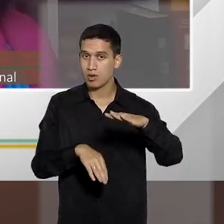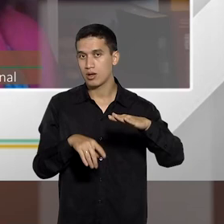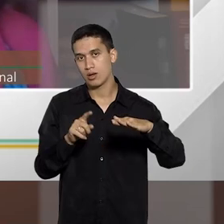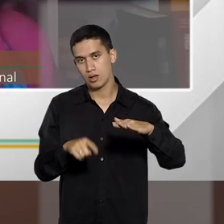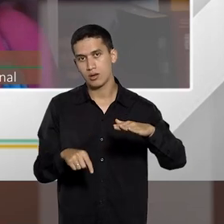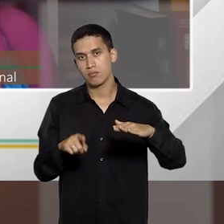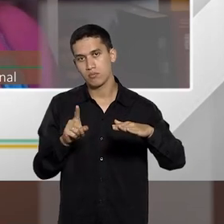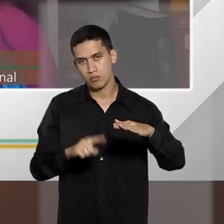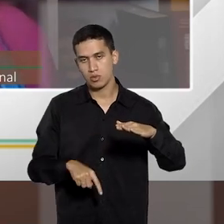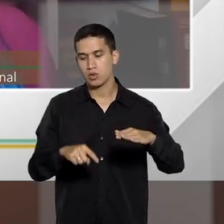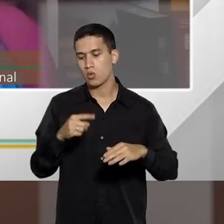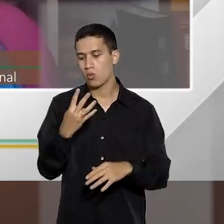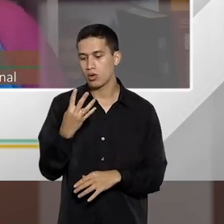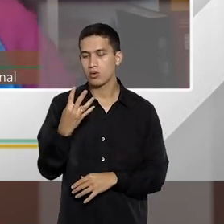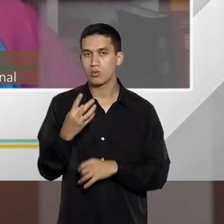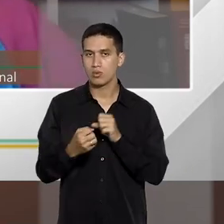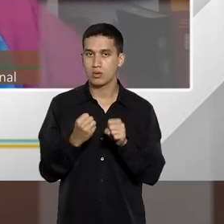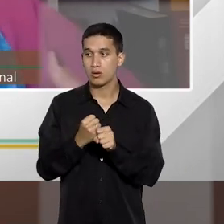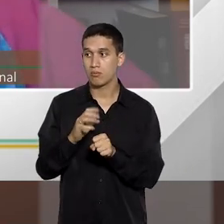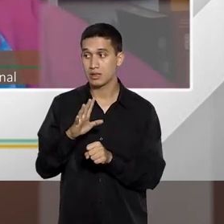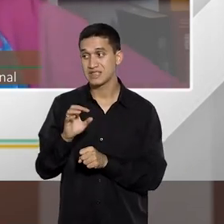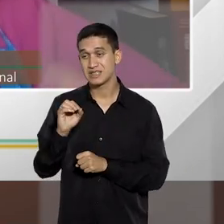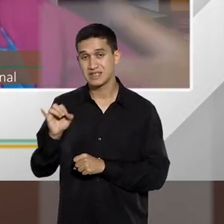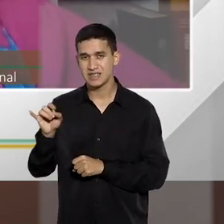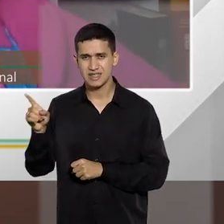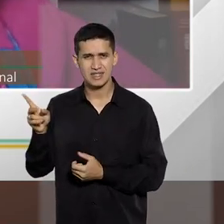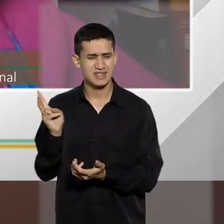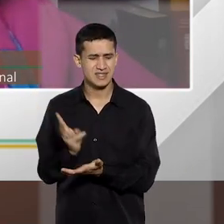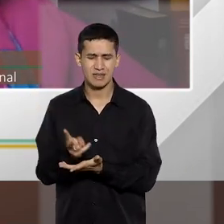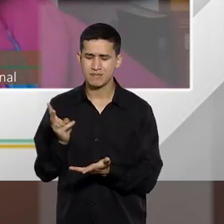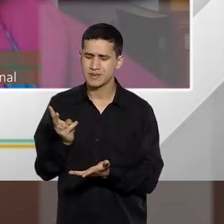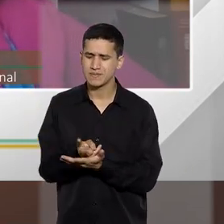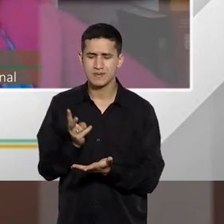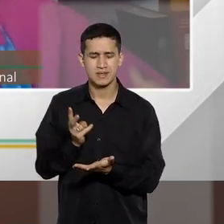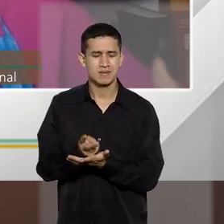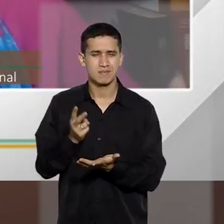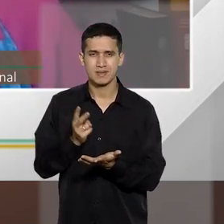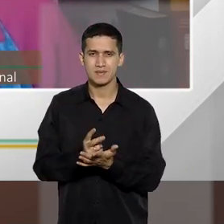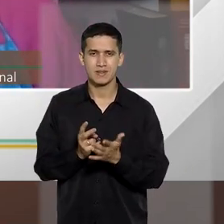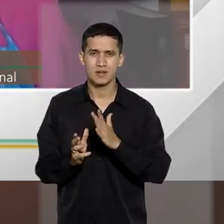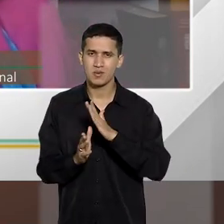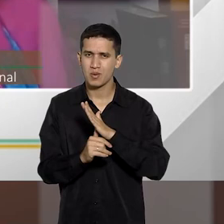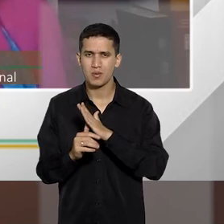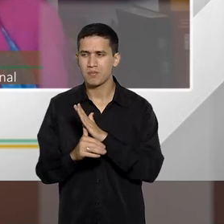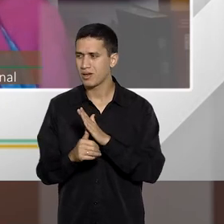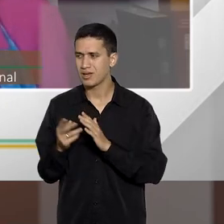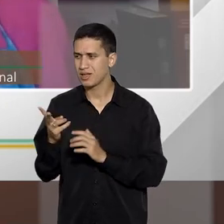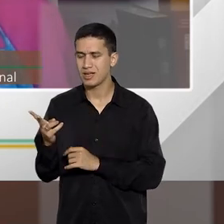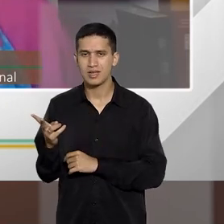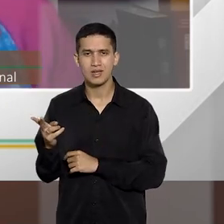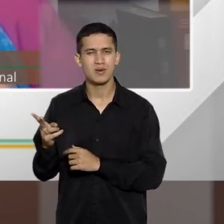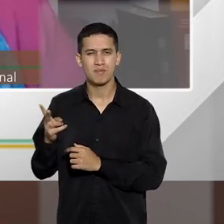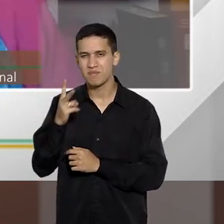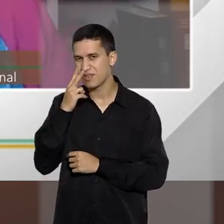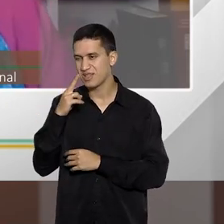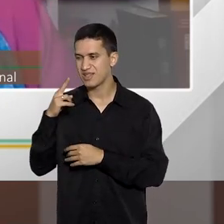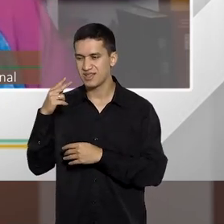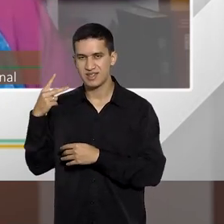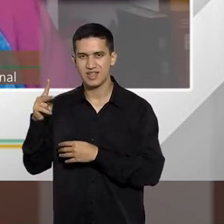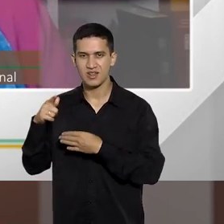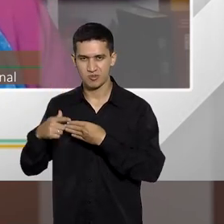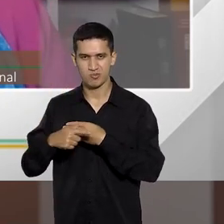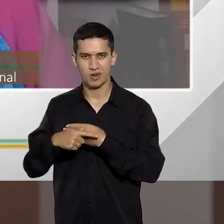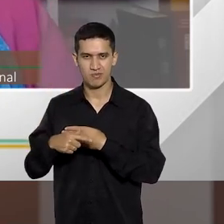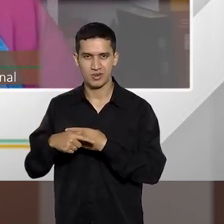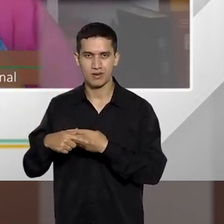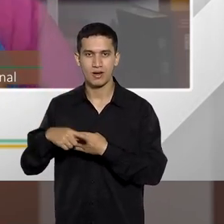hora, ele pratica o furto com habitualidade, então ele vive do crime, e aí, nesse caso, ele não